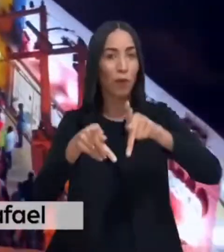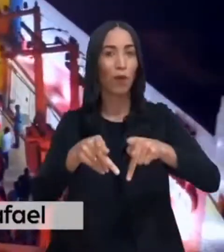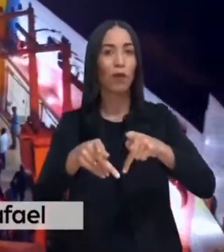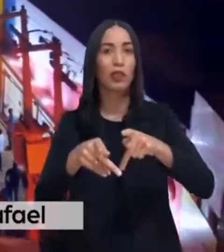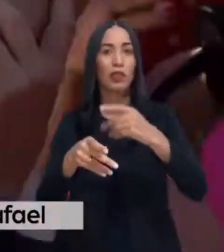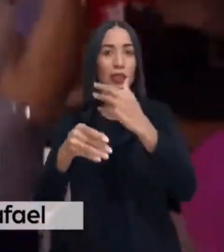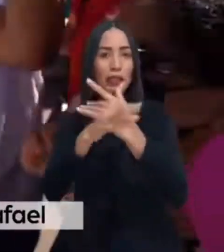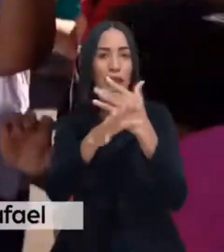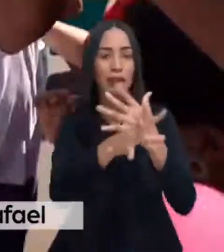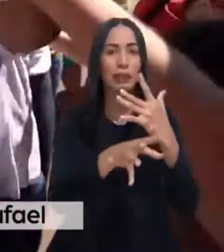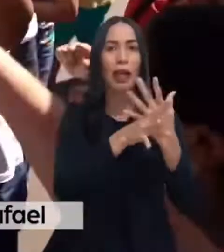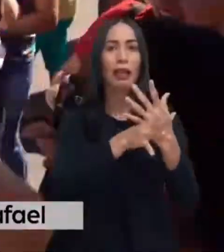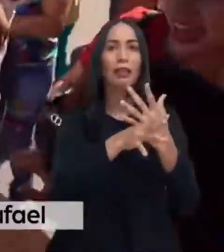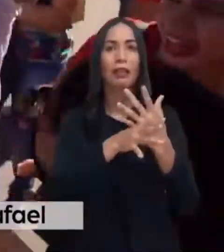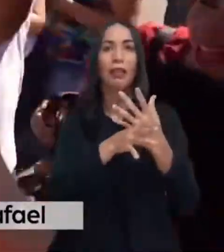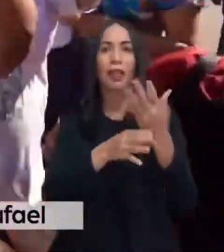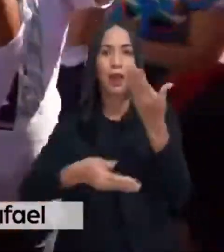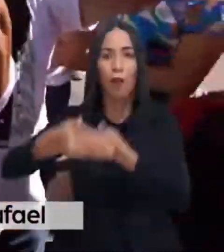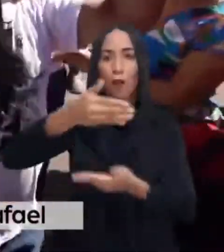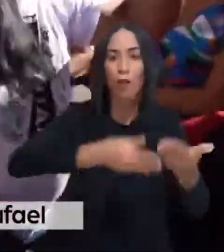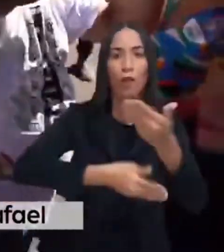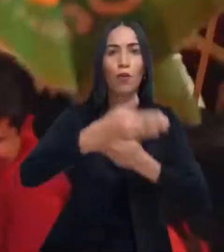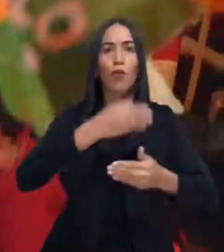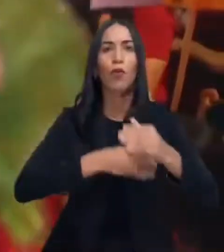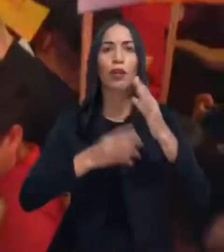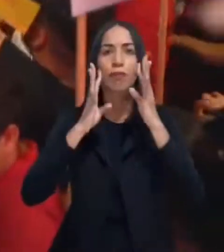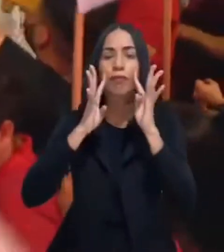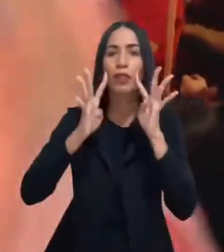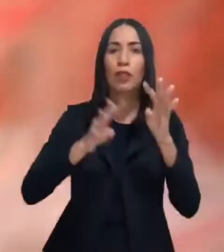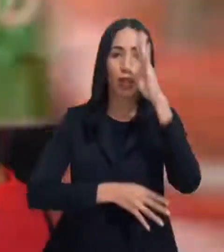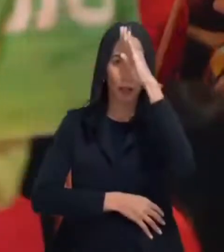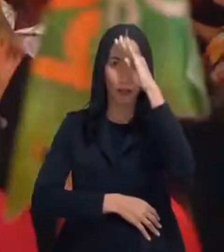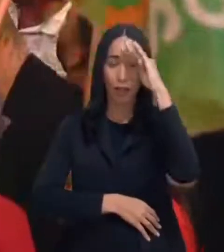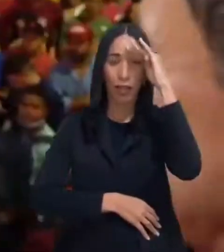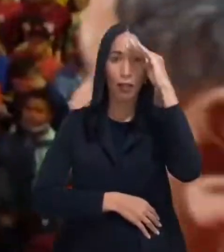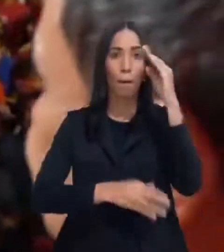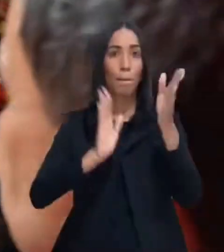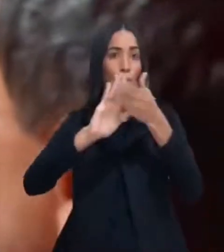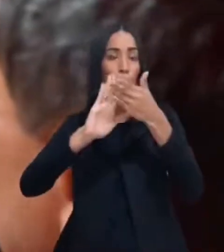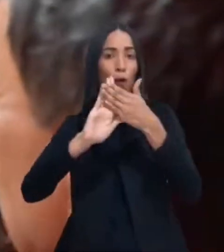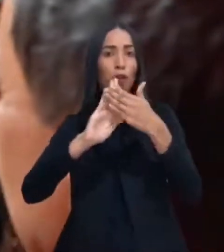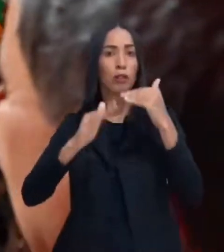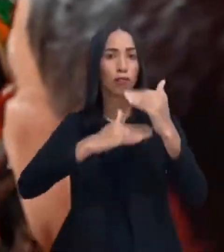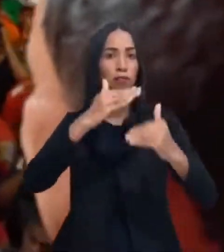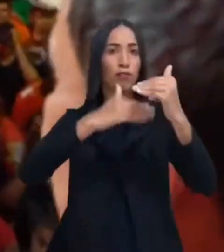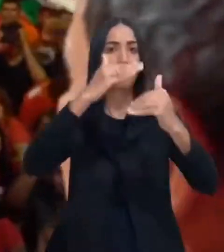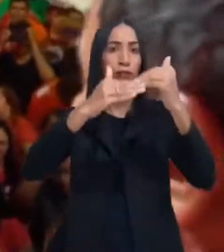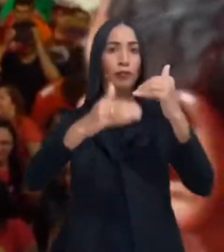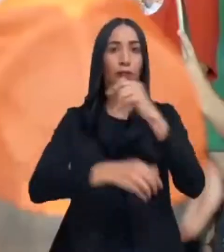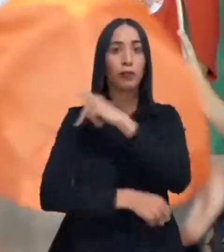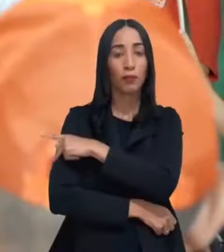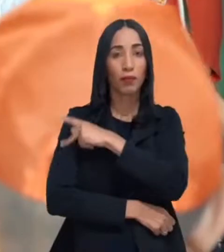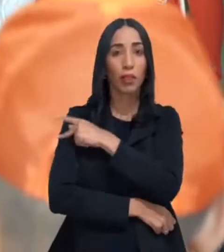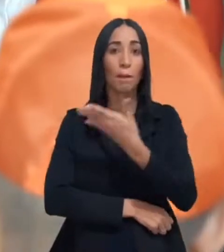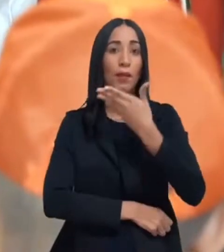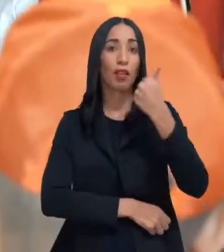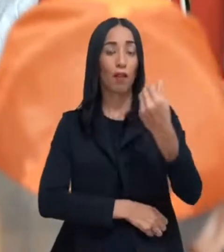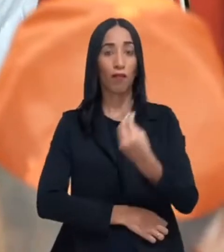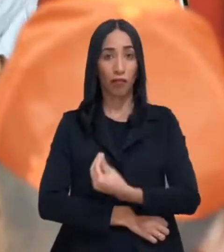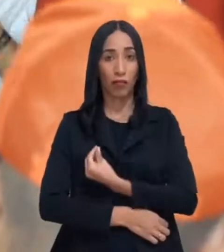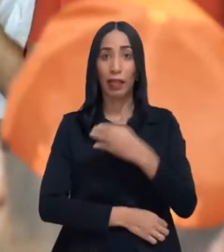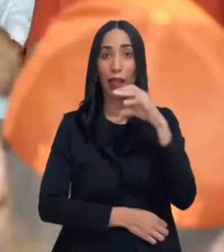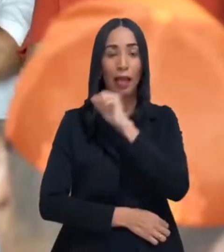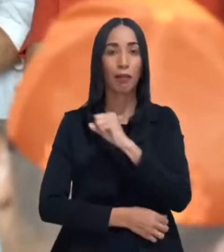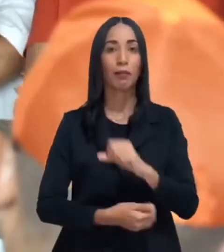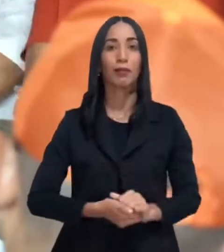Cidades inteiras param para escutar as propostas de Rafael, que vão acelerar o desenvolvimento do Piauí e melhorar a nossa vida.